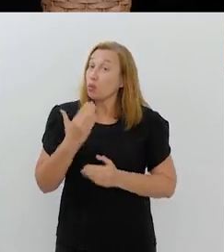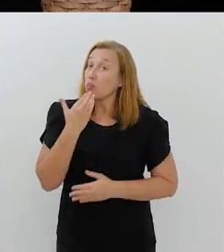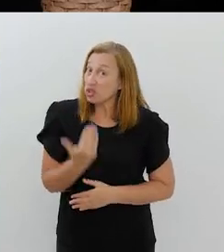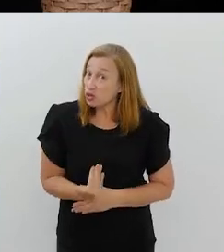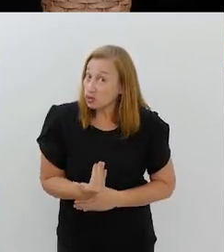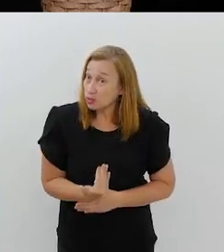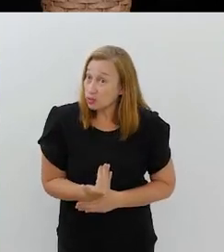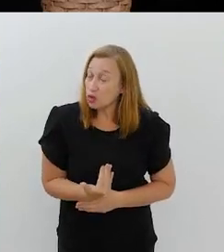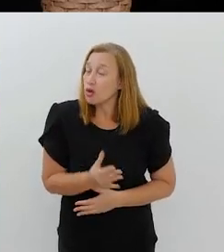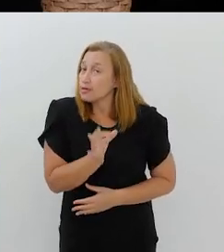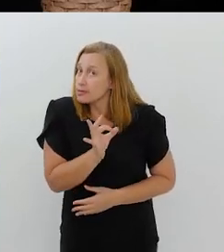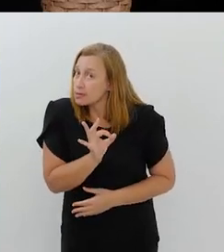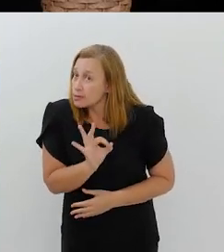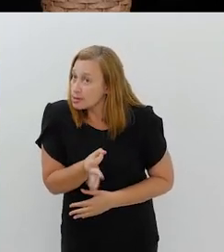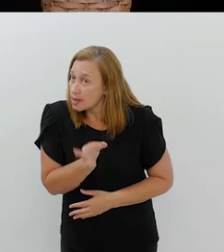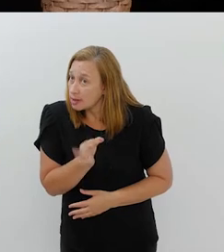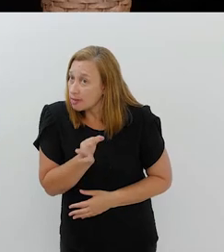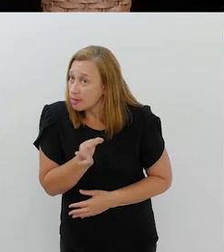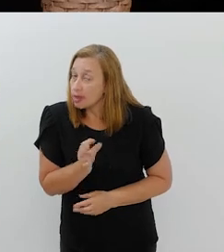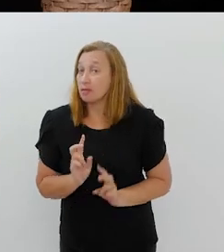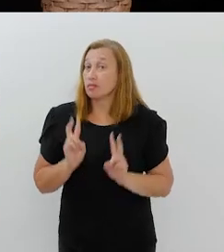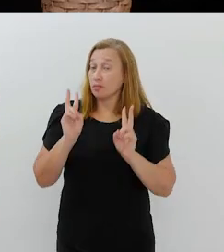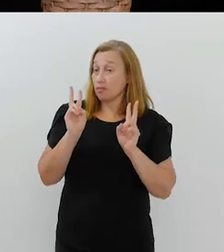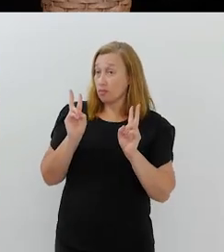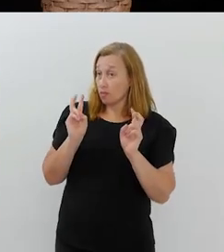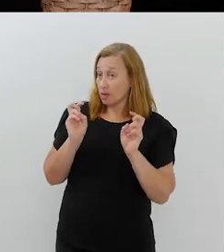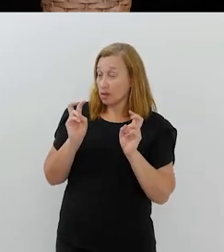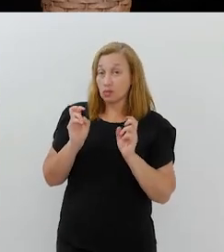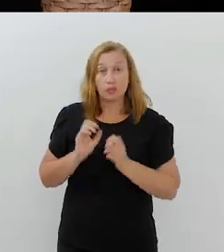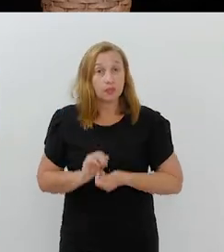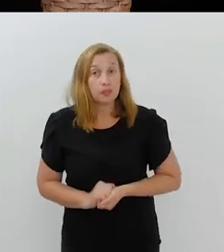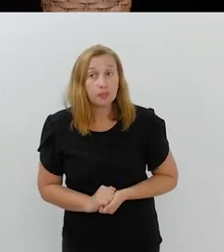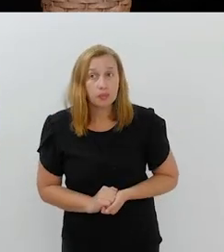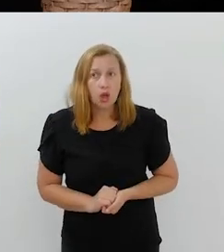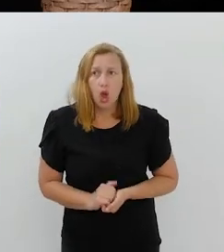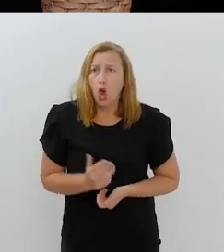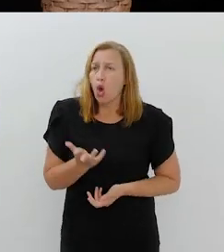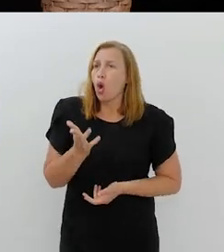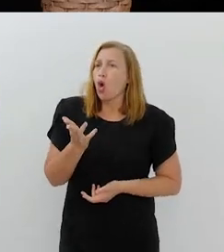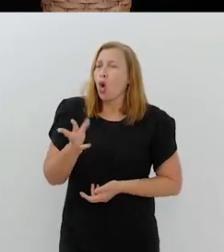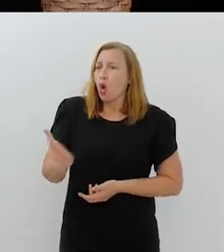e eu fiz o pedido justamente para isso.